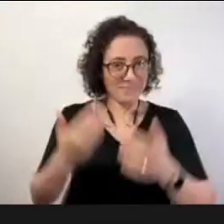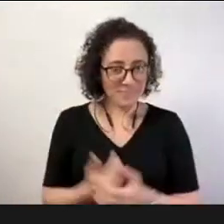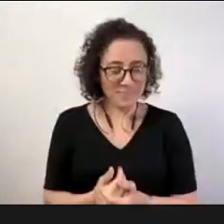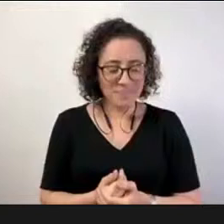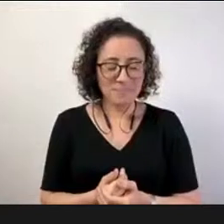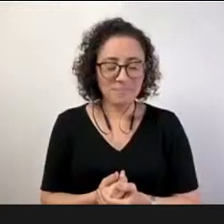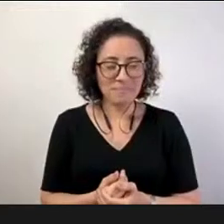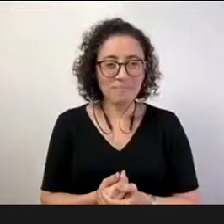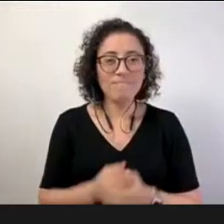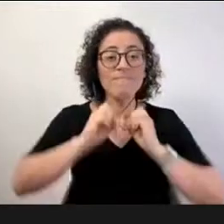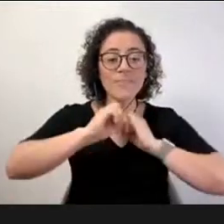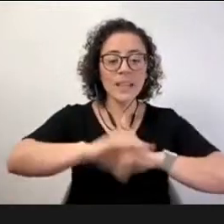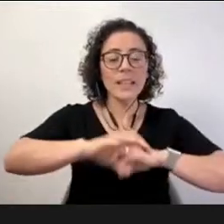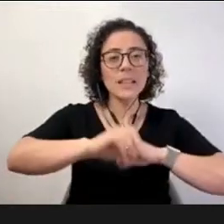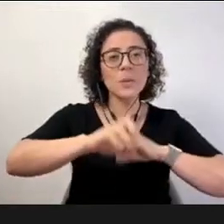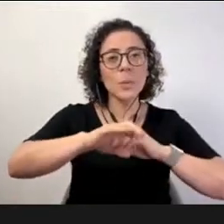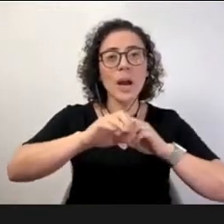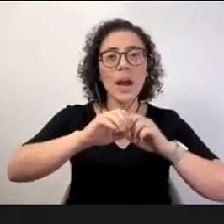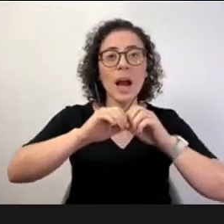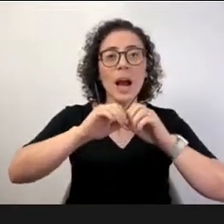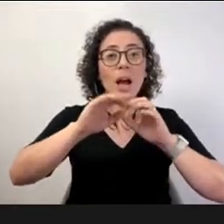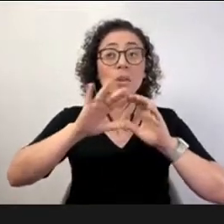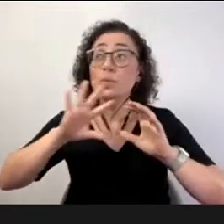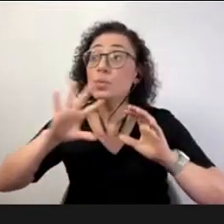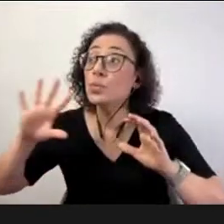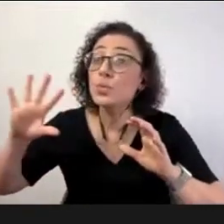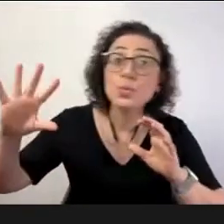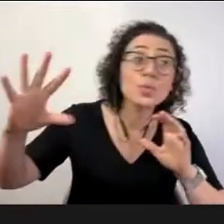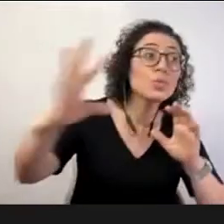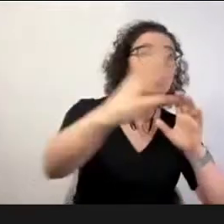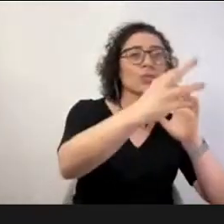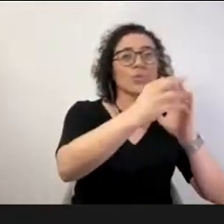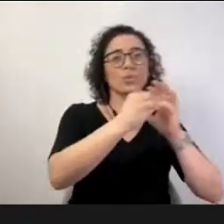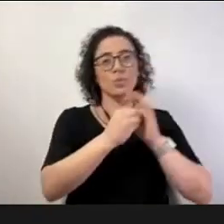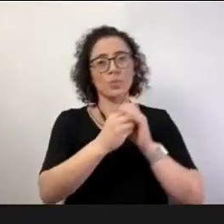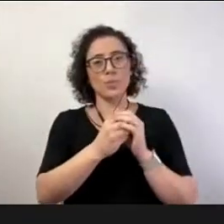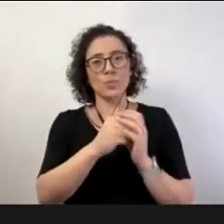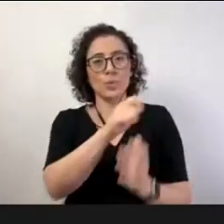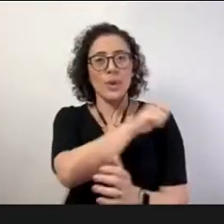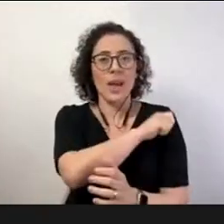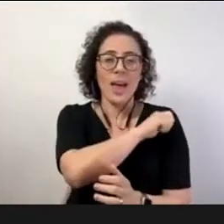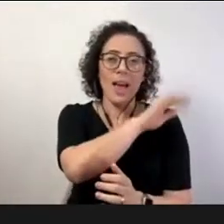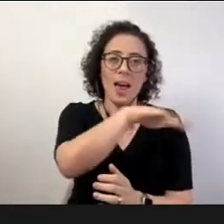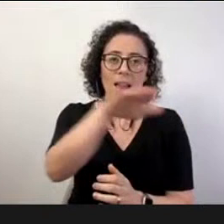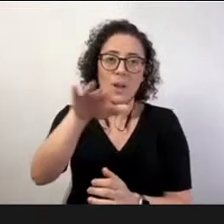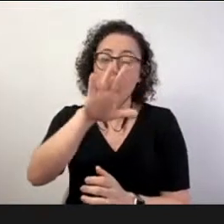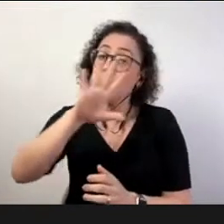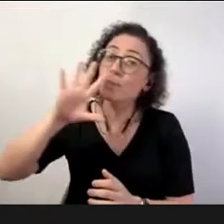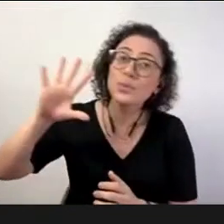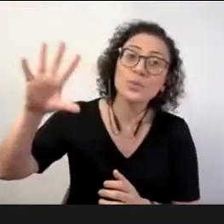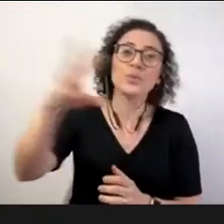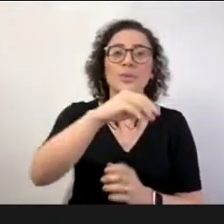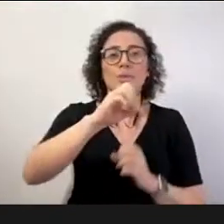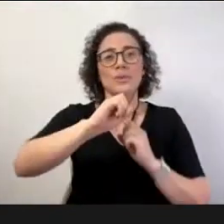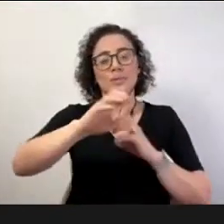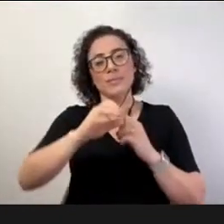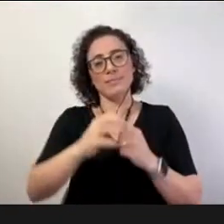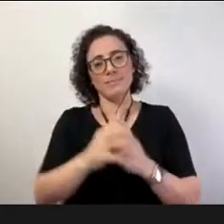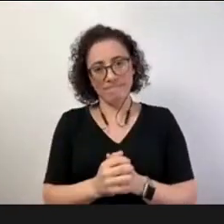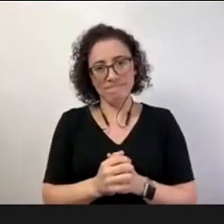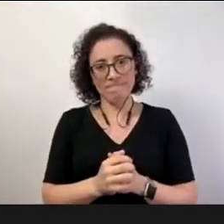educar todos os alunos com todos os alunos e a terceira questão